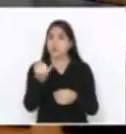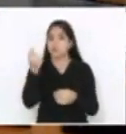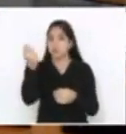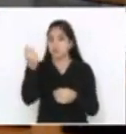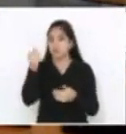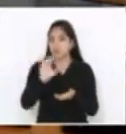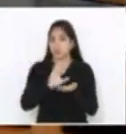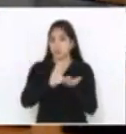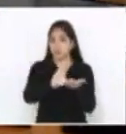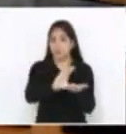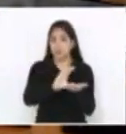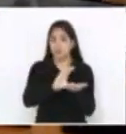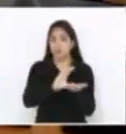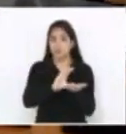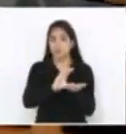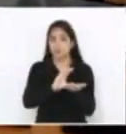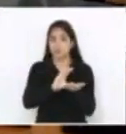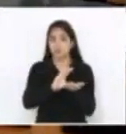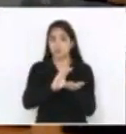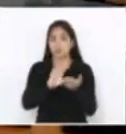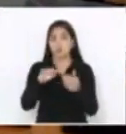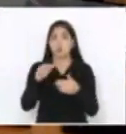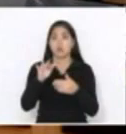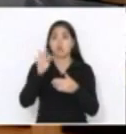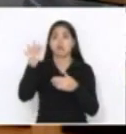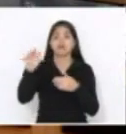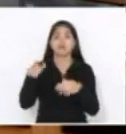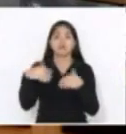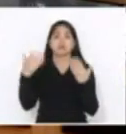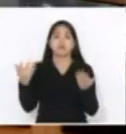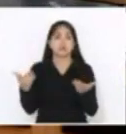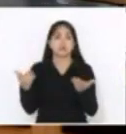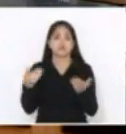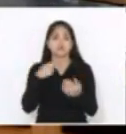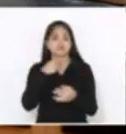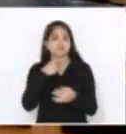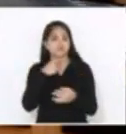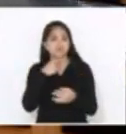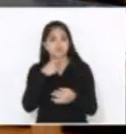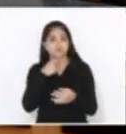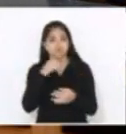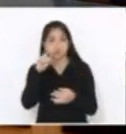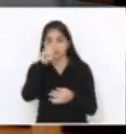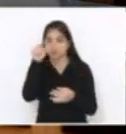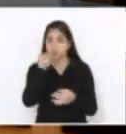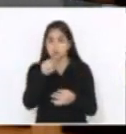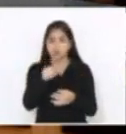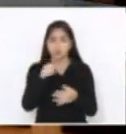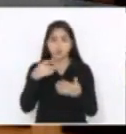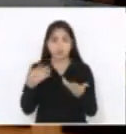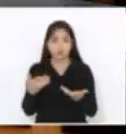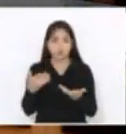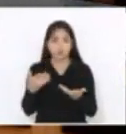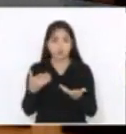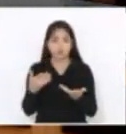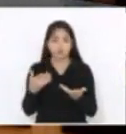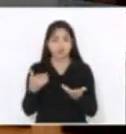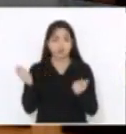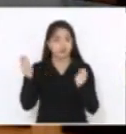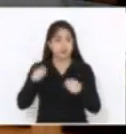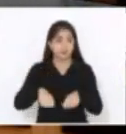deputado Zé Milton, não sei quando teremos uma nova oportunidade.